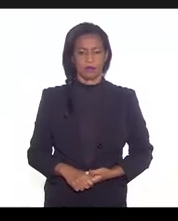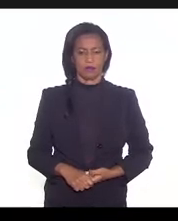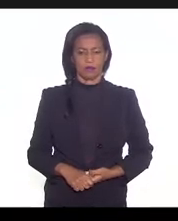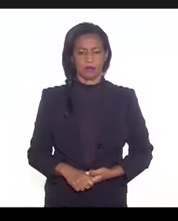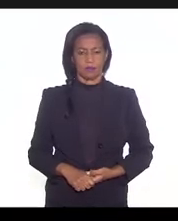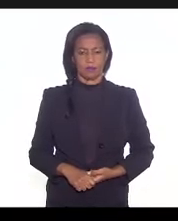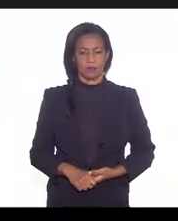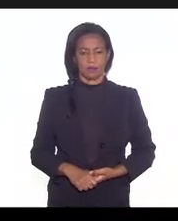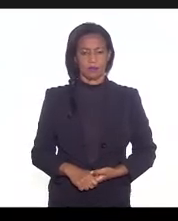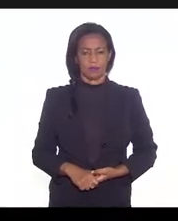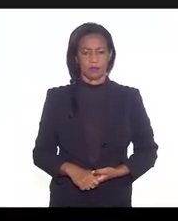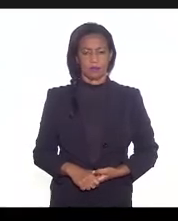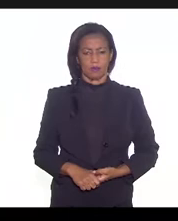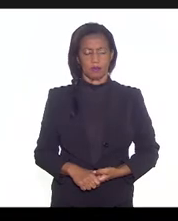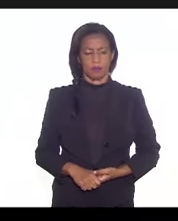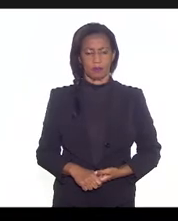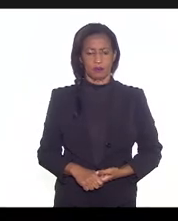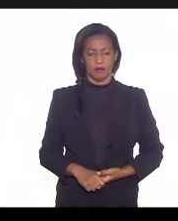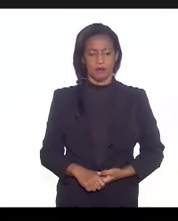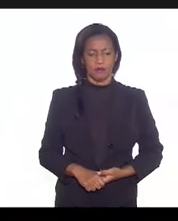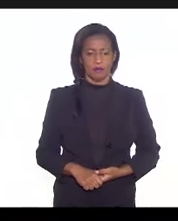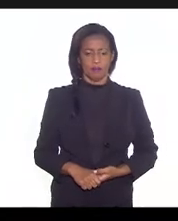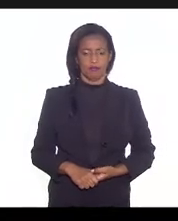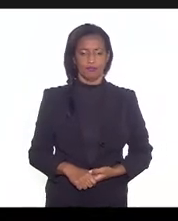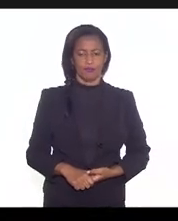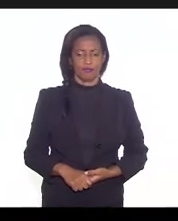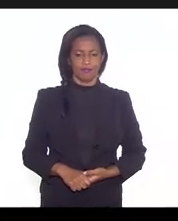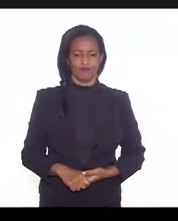Sem som ainda.